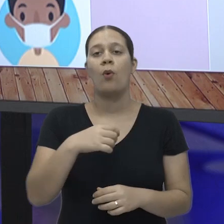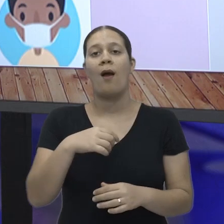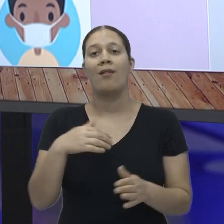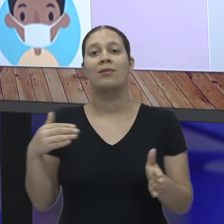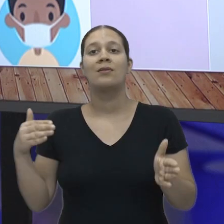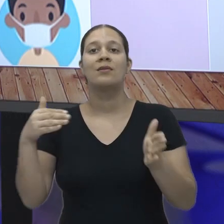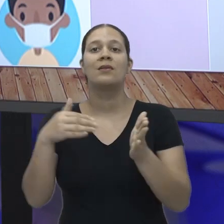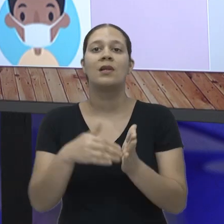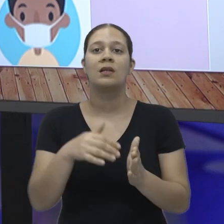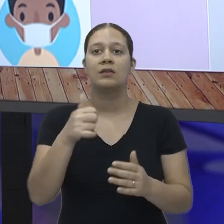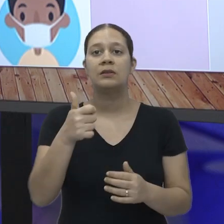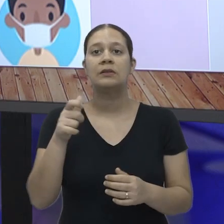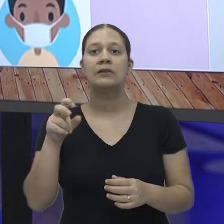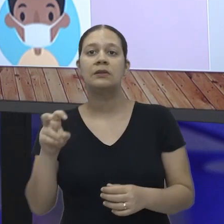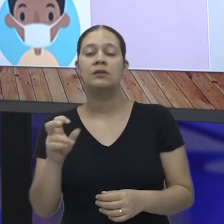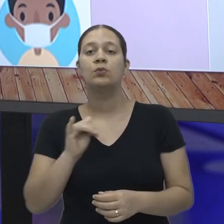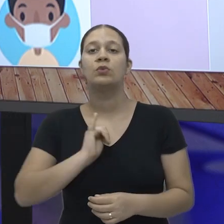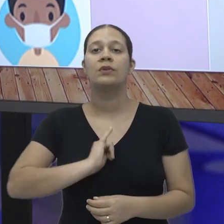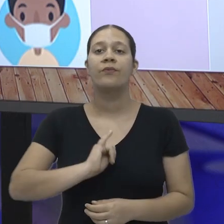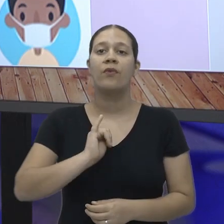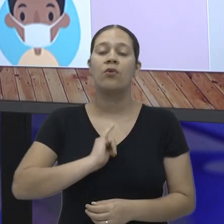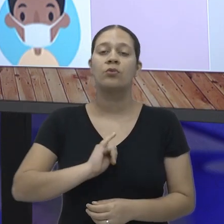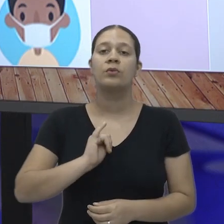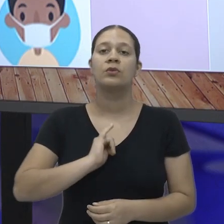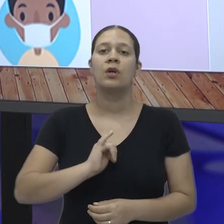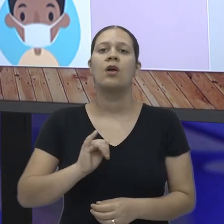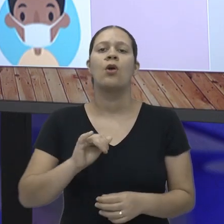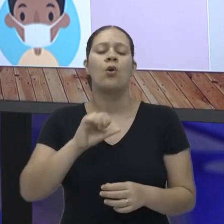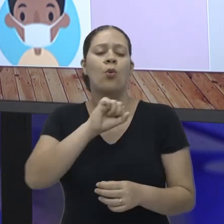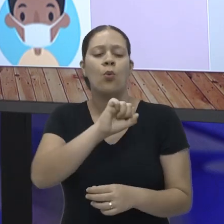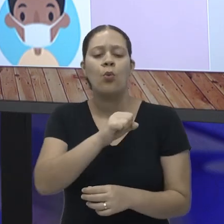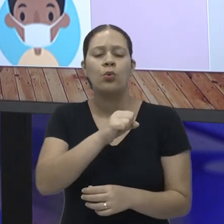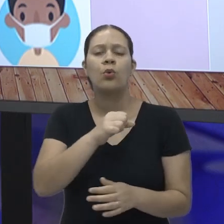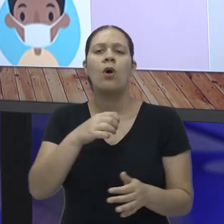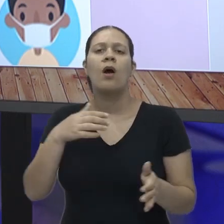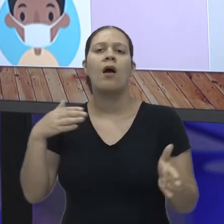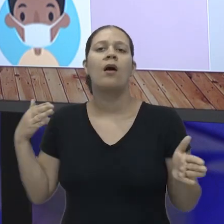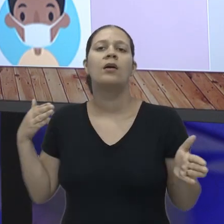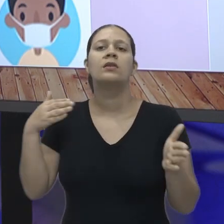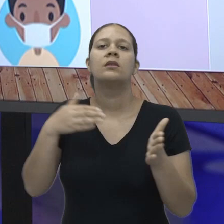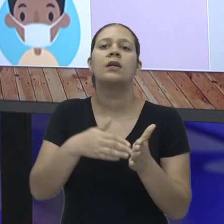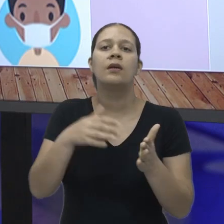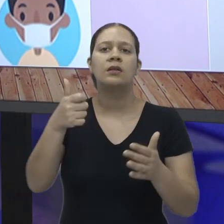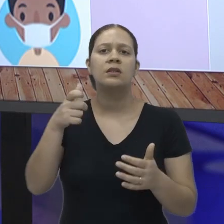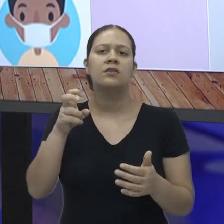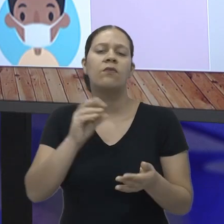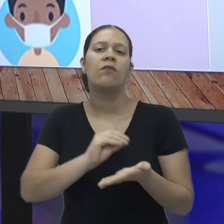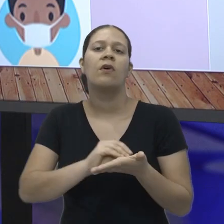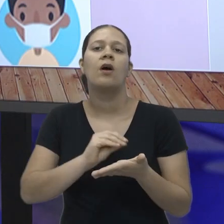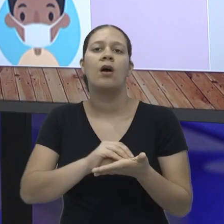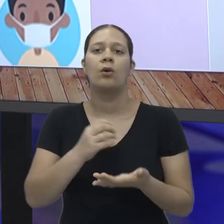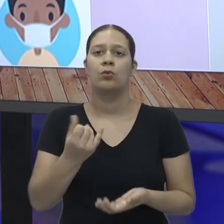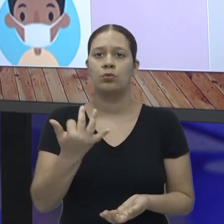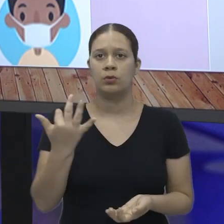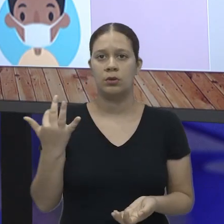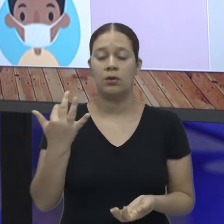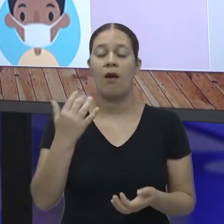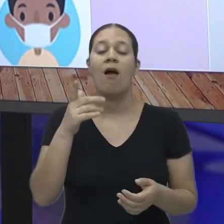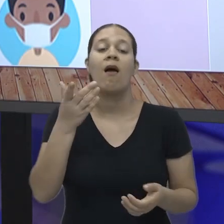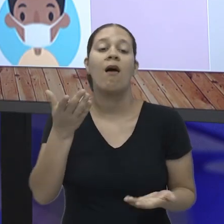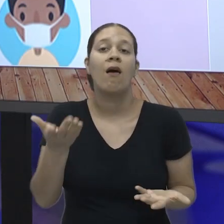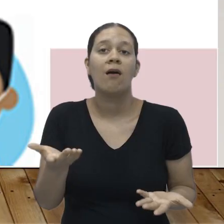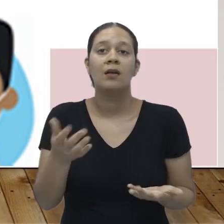intervalos você percorreu. Ou você pode pensar, de oito para chegar em quinze, quanto falta? Ah,